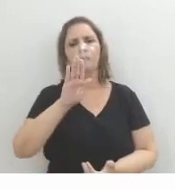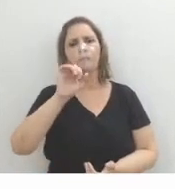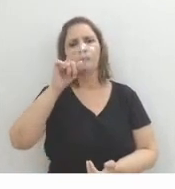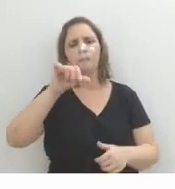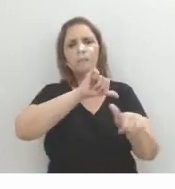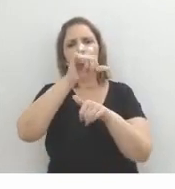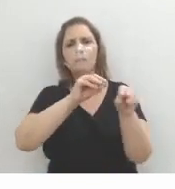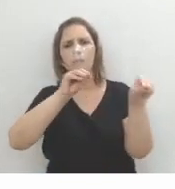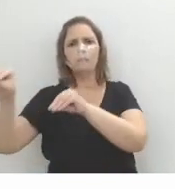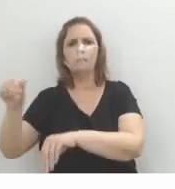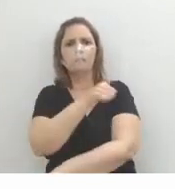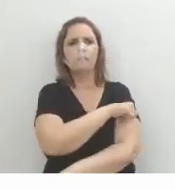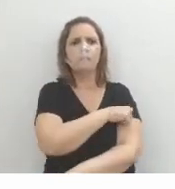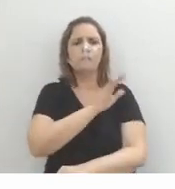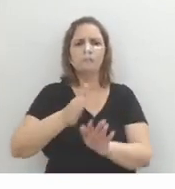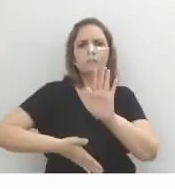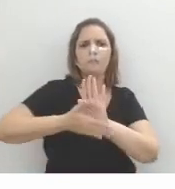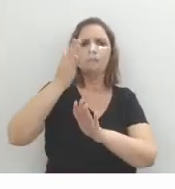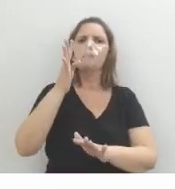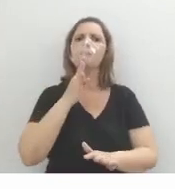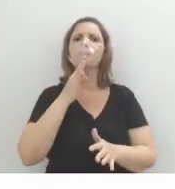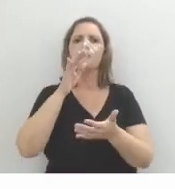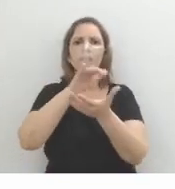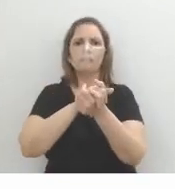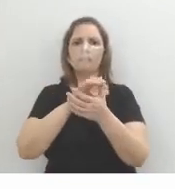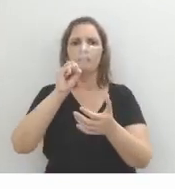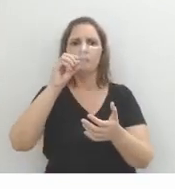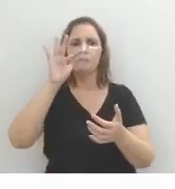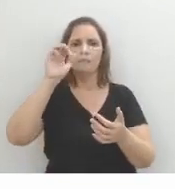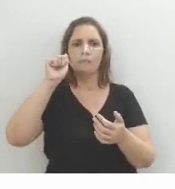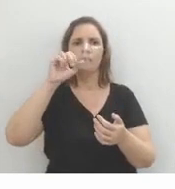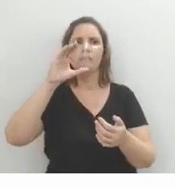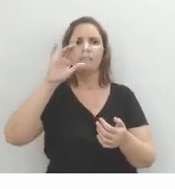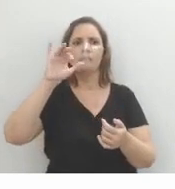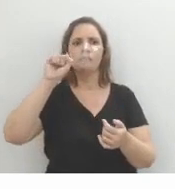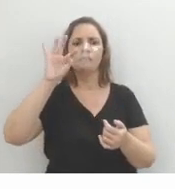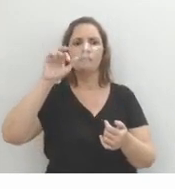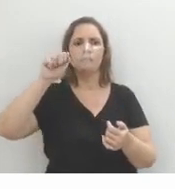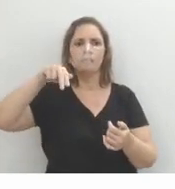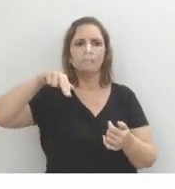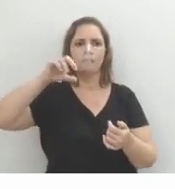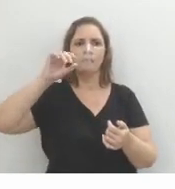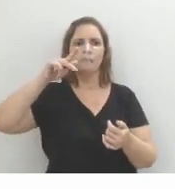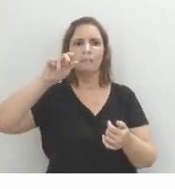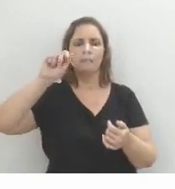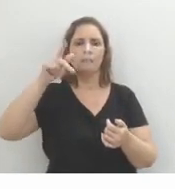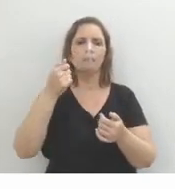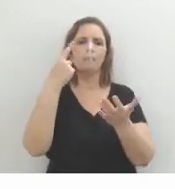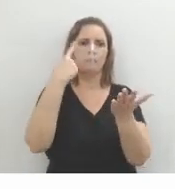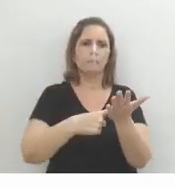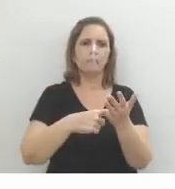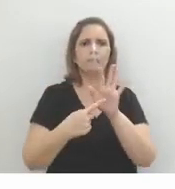muda para o Rio de Janeiro e já na viagem conhece o casal Sofia e Cristiano Palha, que se comprometem a